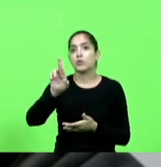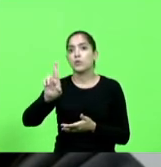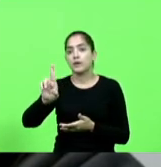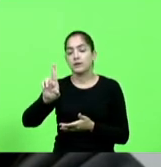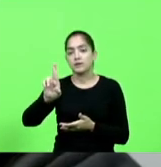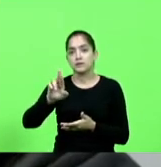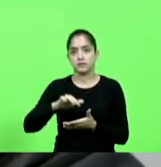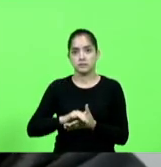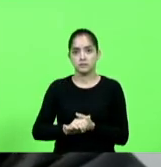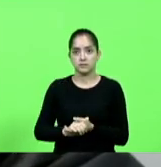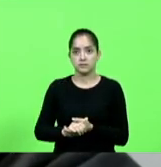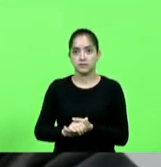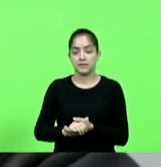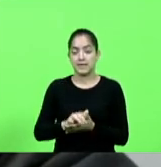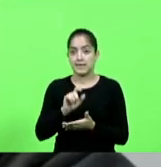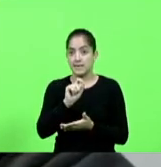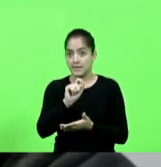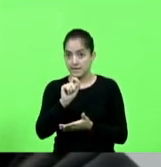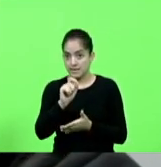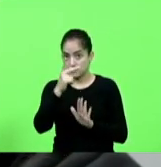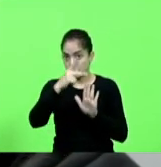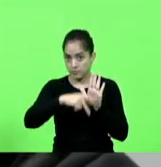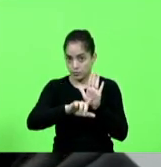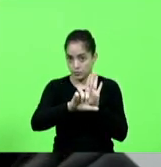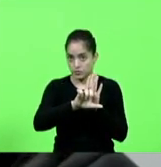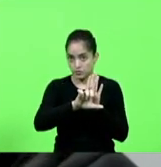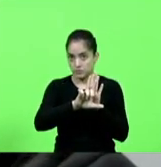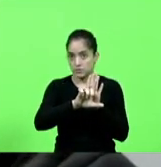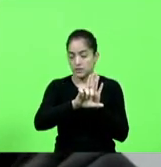este projeto de lei